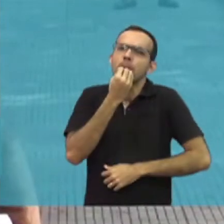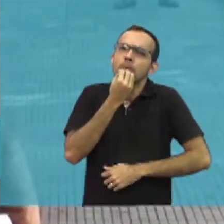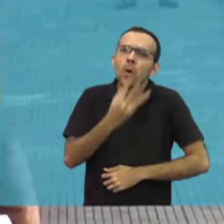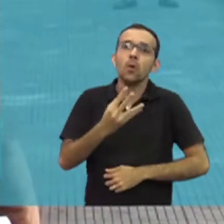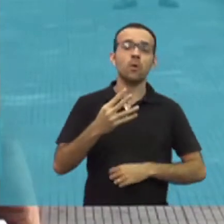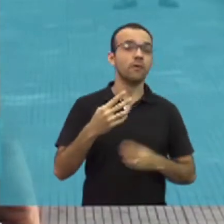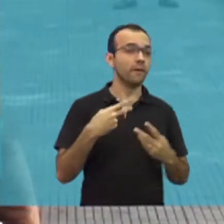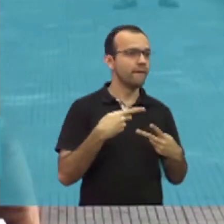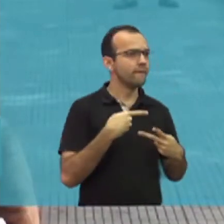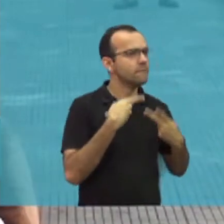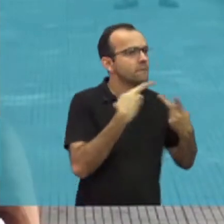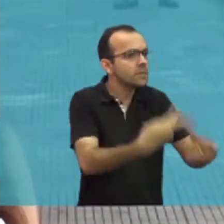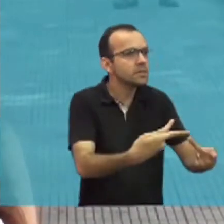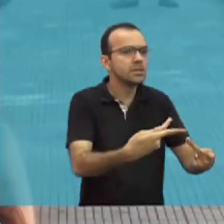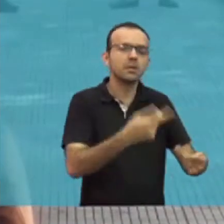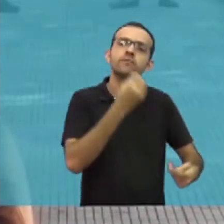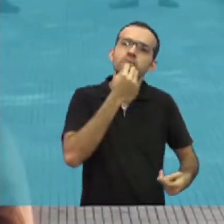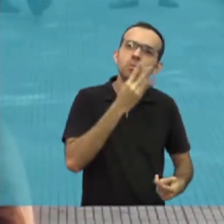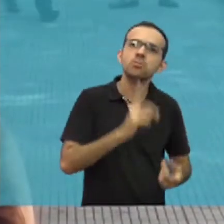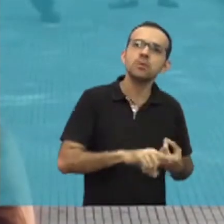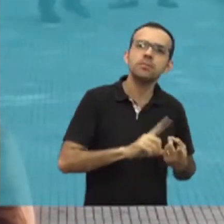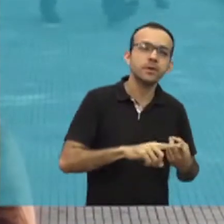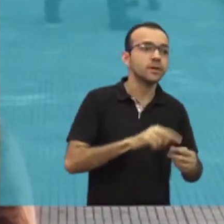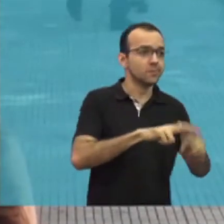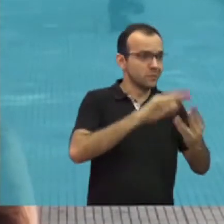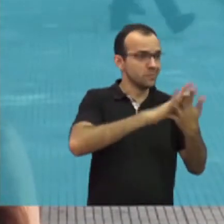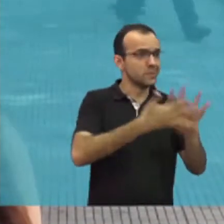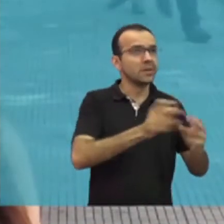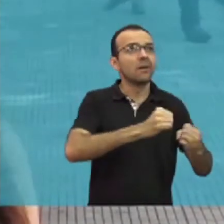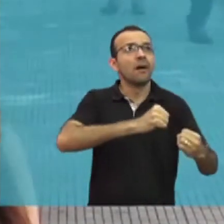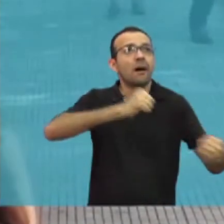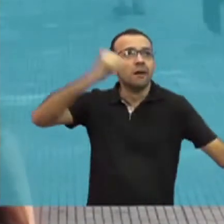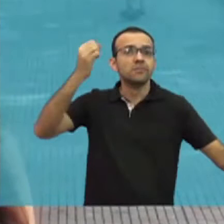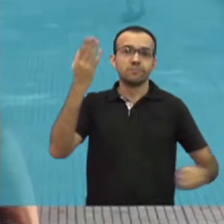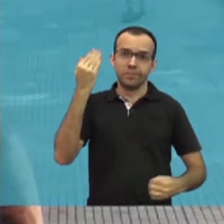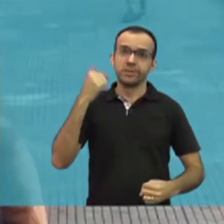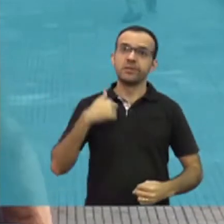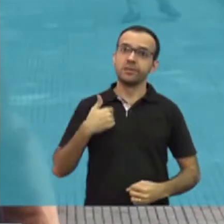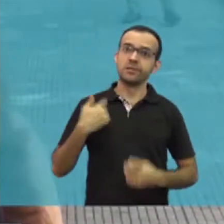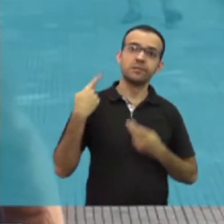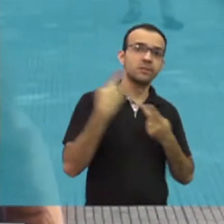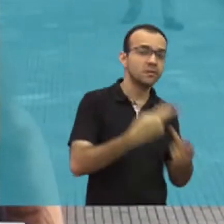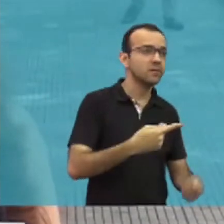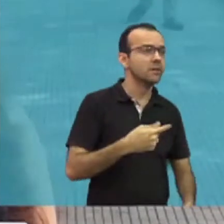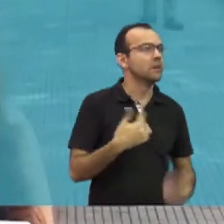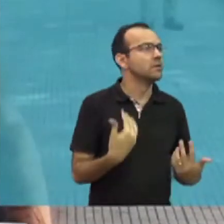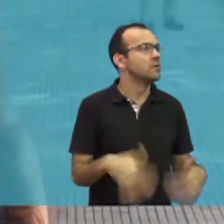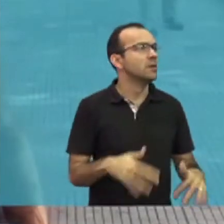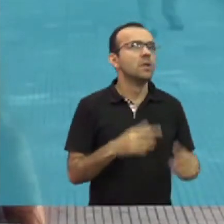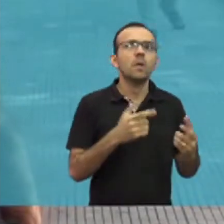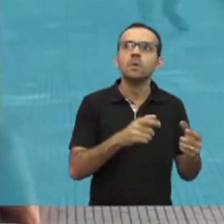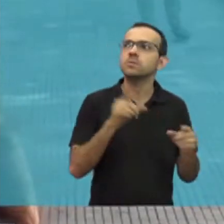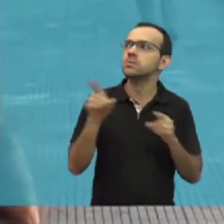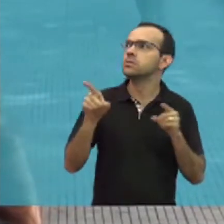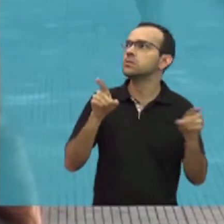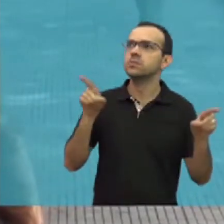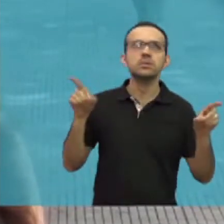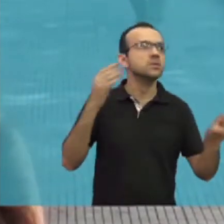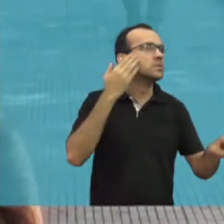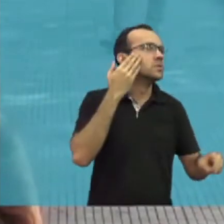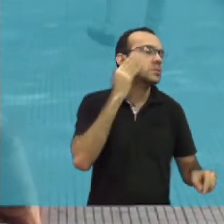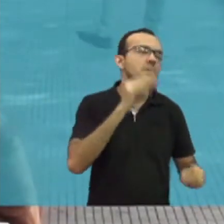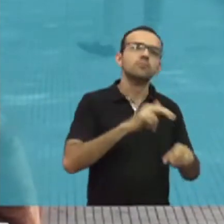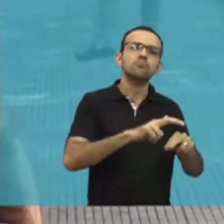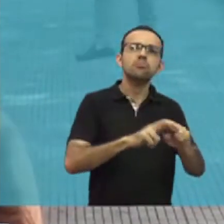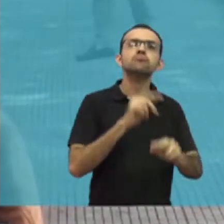visitação, porque o PC é muito grande, então, nas vezes que eu fui, eu geralmente me perdia. Então, os